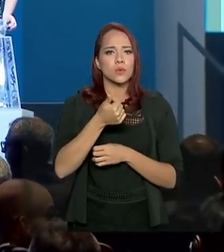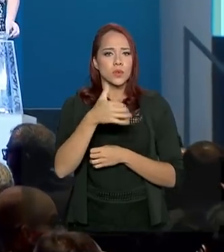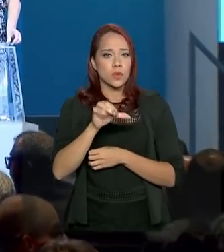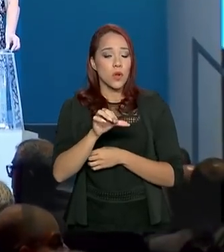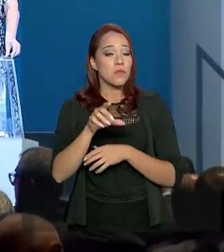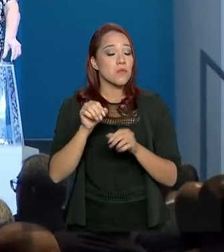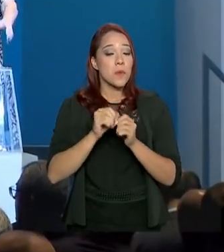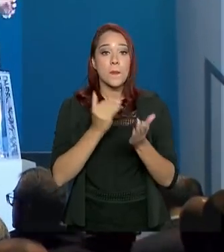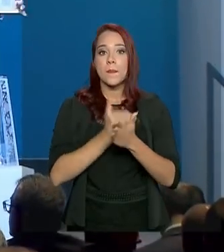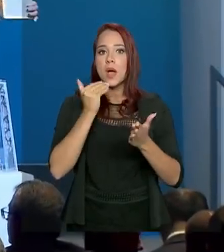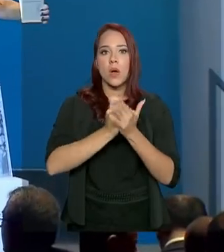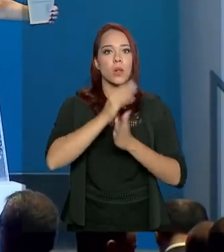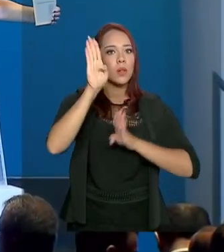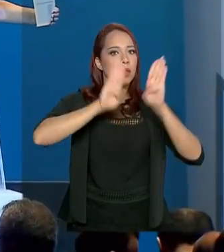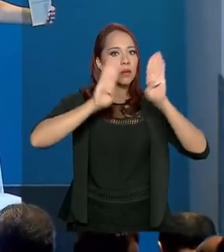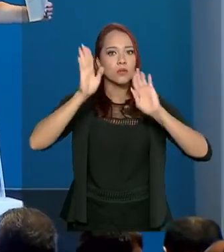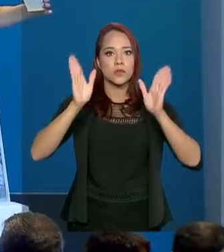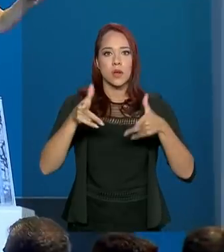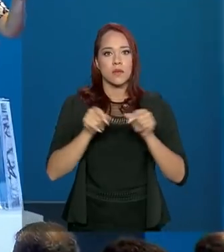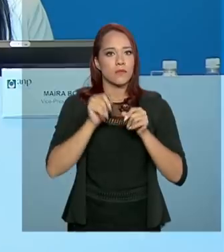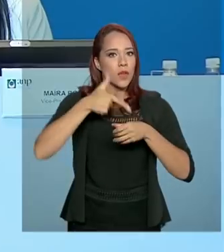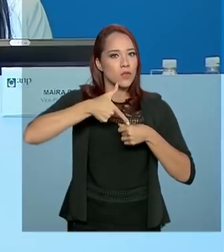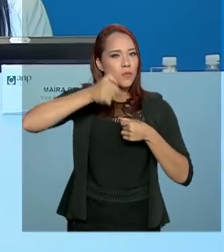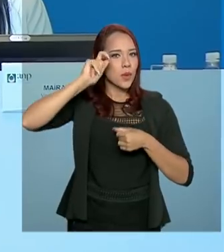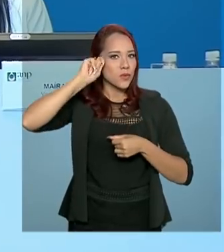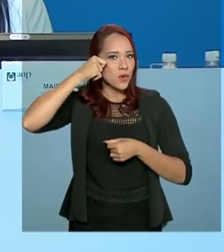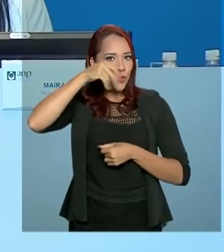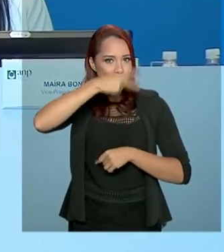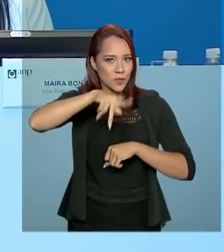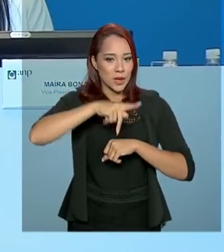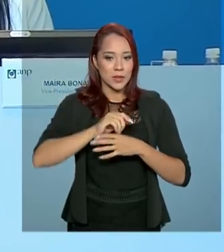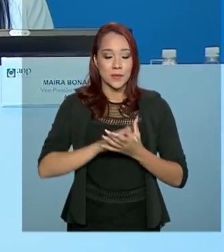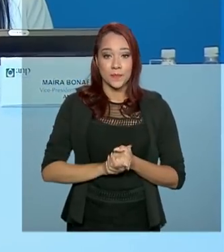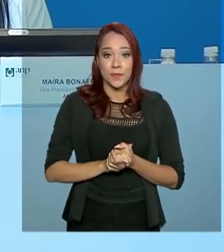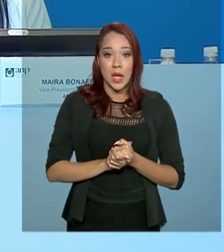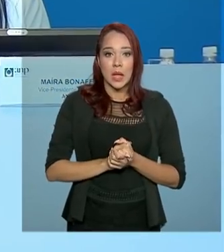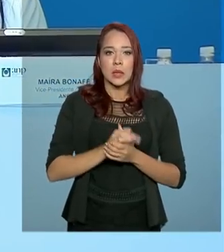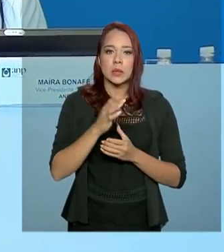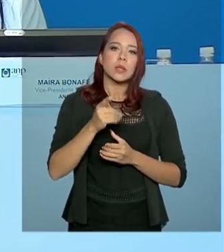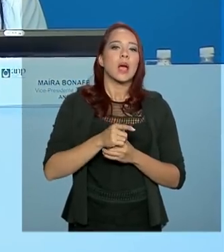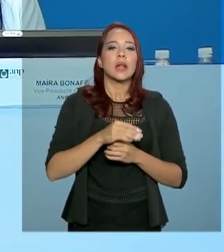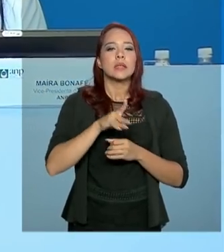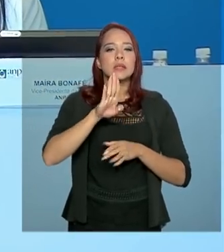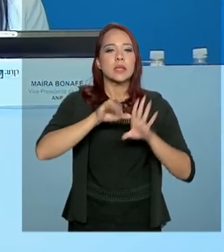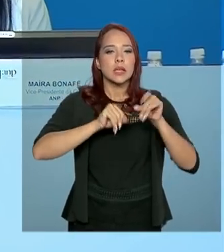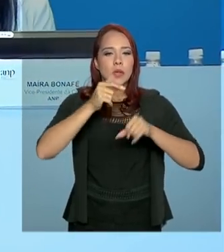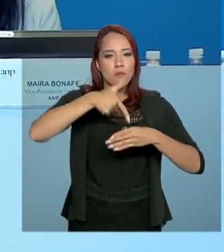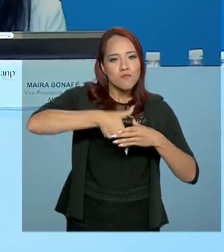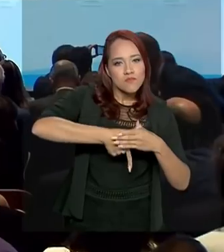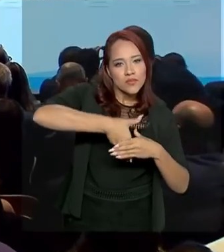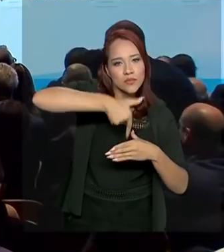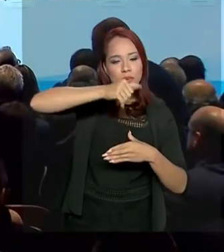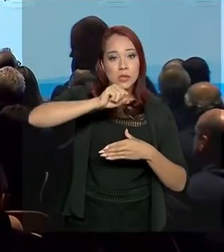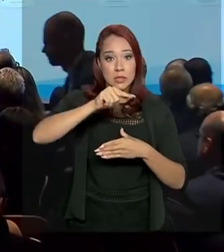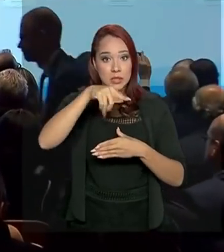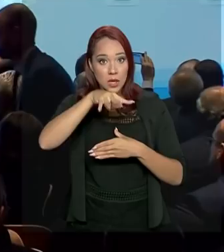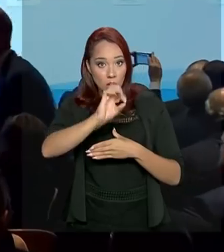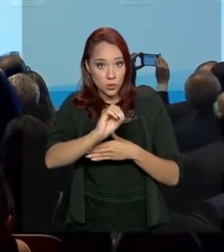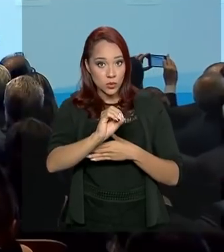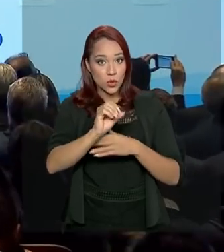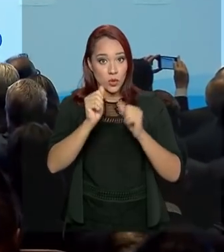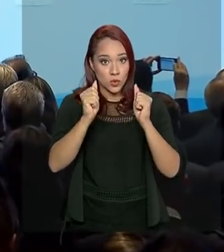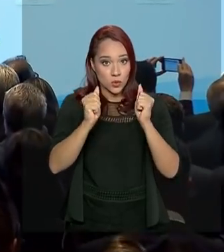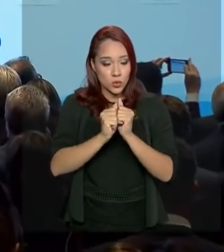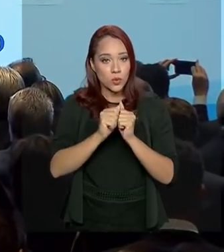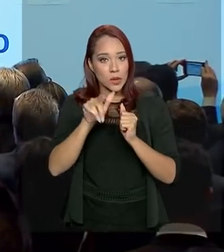já realizado na indústria do petróleo no país. Na licitação de quatro áreas do pré-sal na Bacia de Santos, que faziam parte da